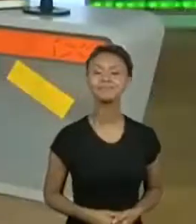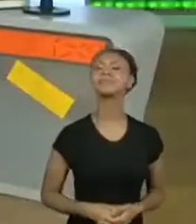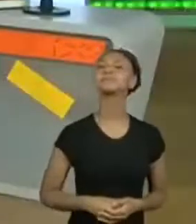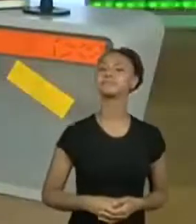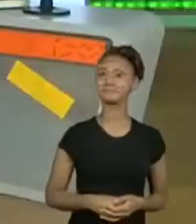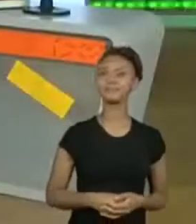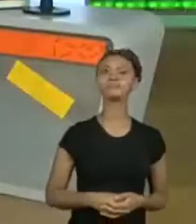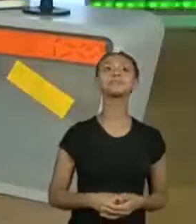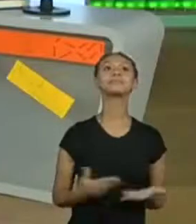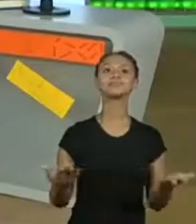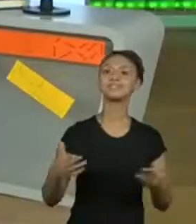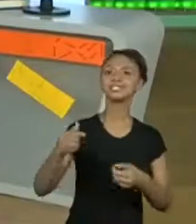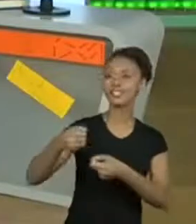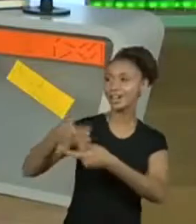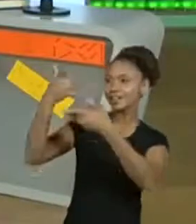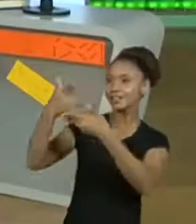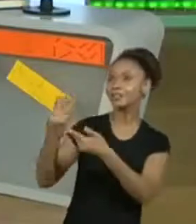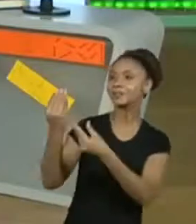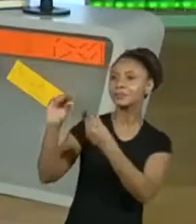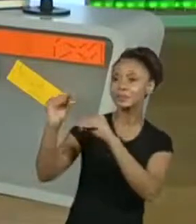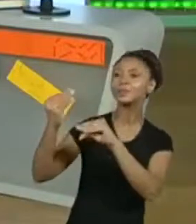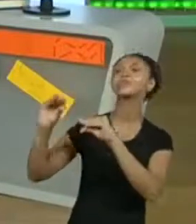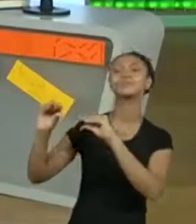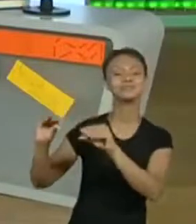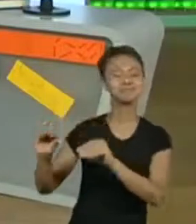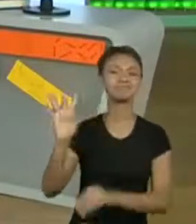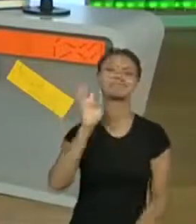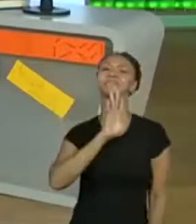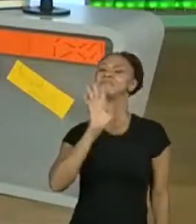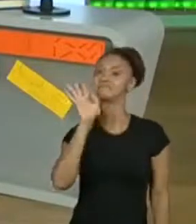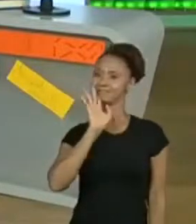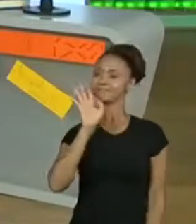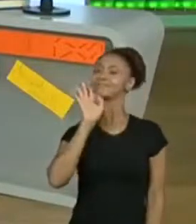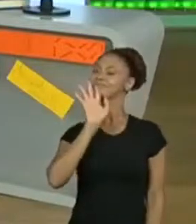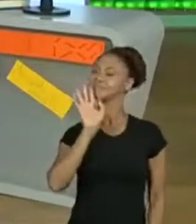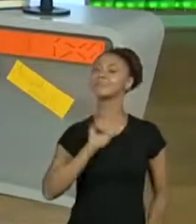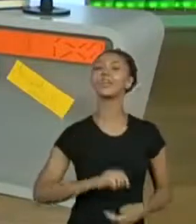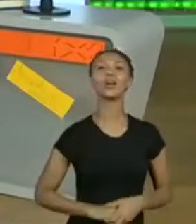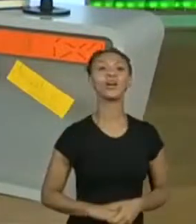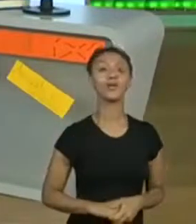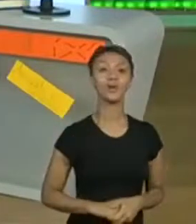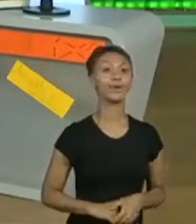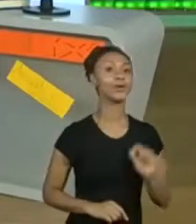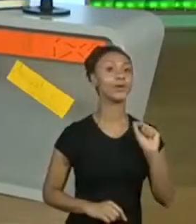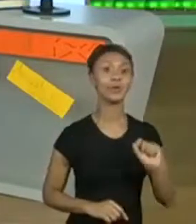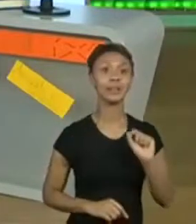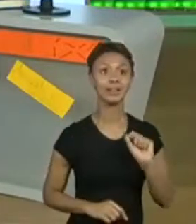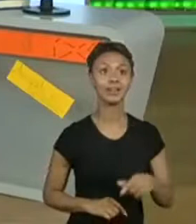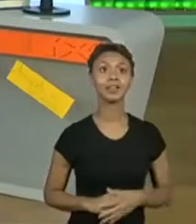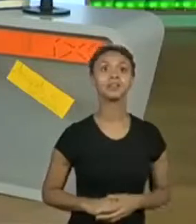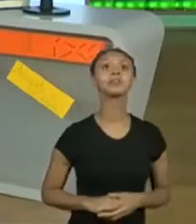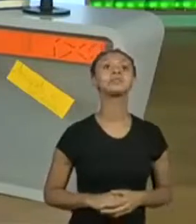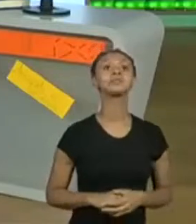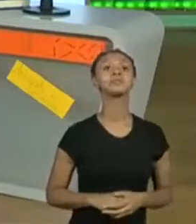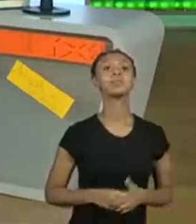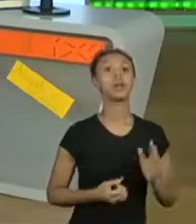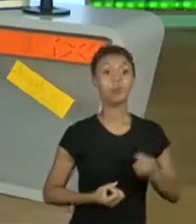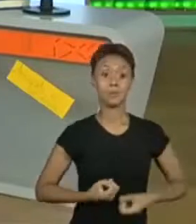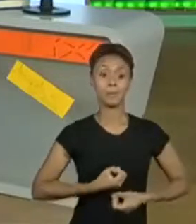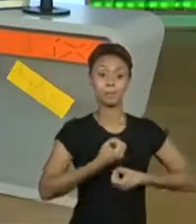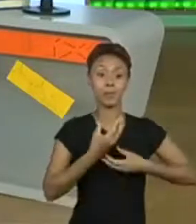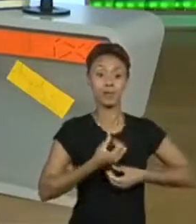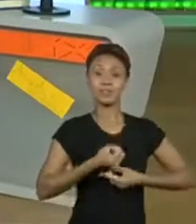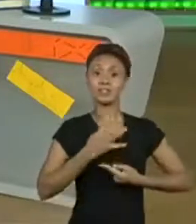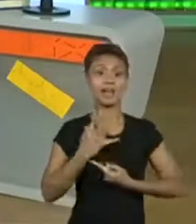olha, o pessoal já está colocando aqui, que eu achei muito bacana, que é muito legal que a poesia arte, em qualquer